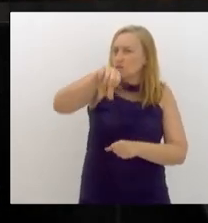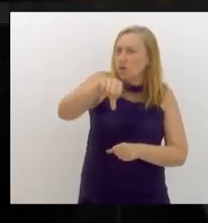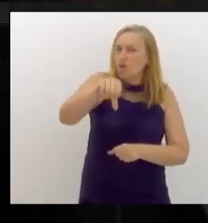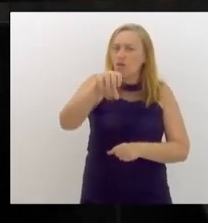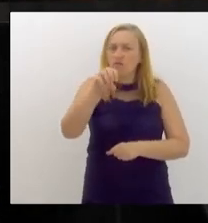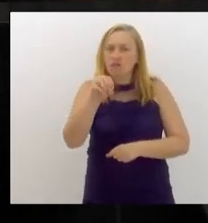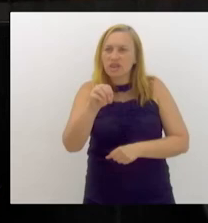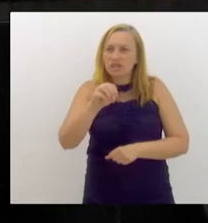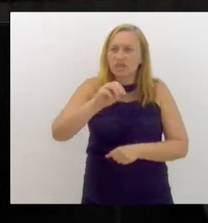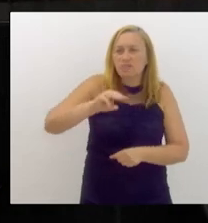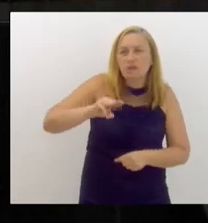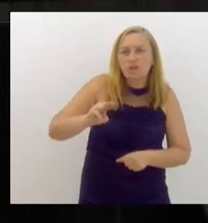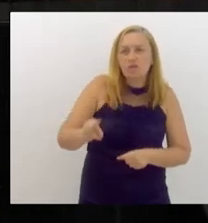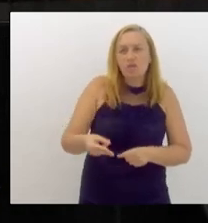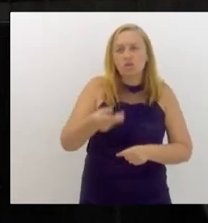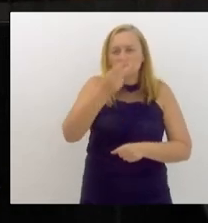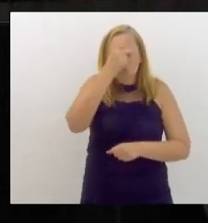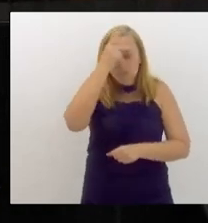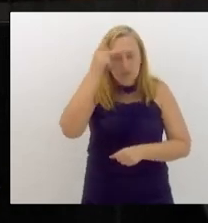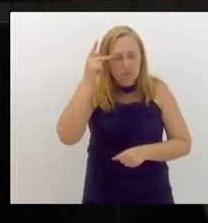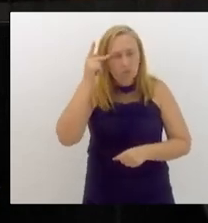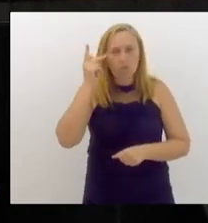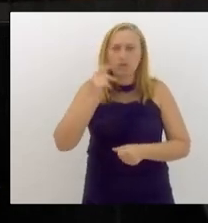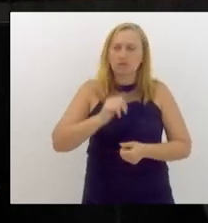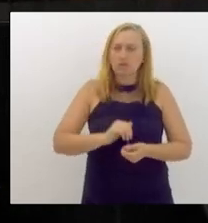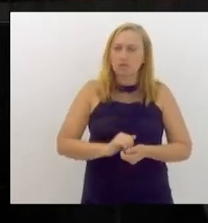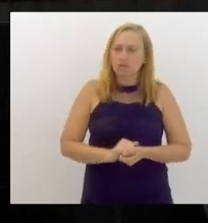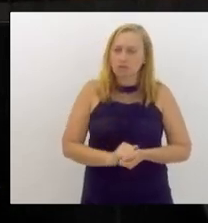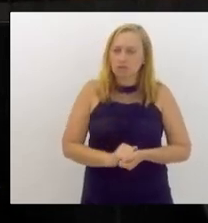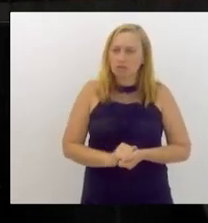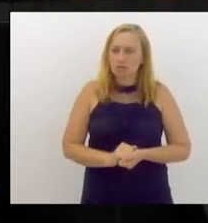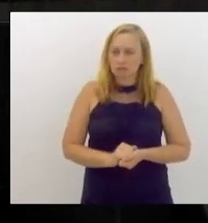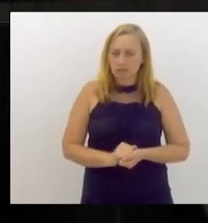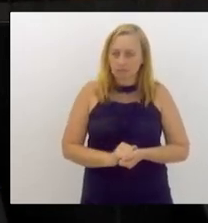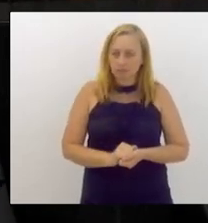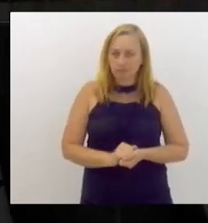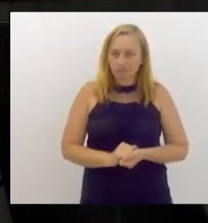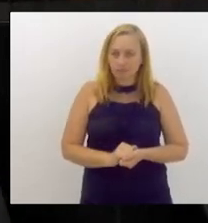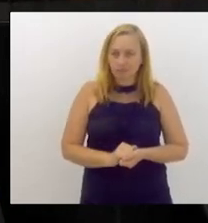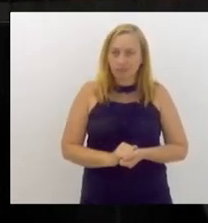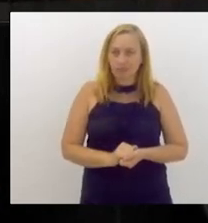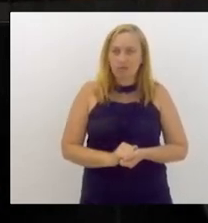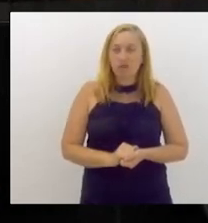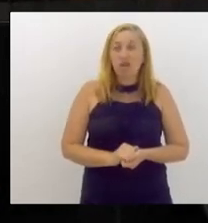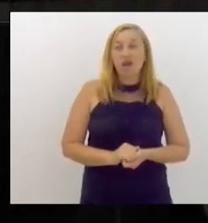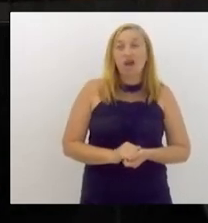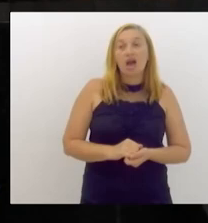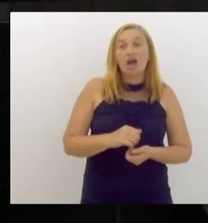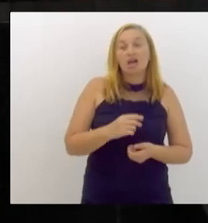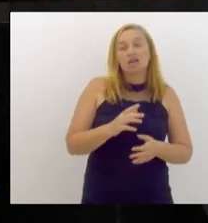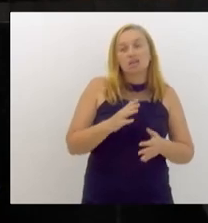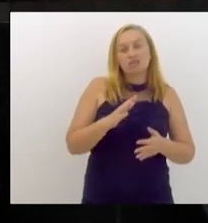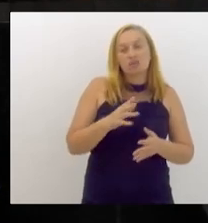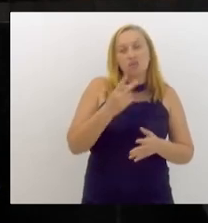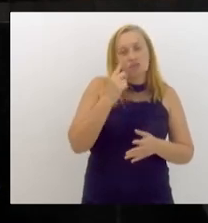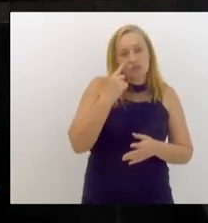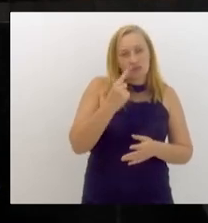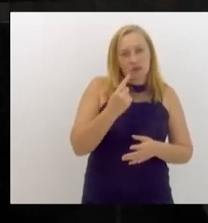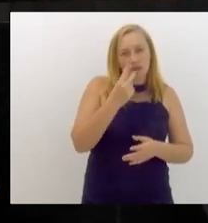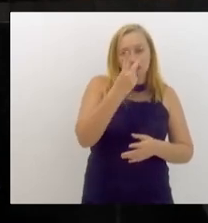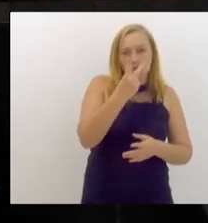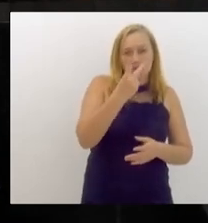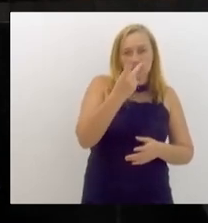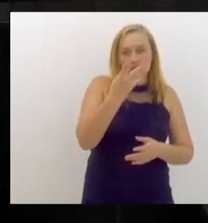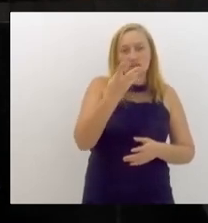milhões de passageiros ano. A R$,40, vamos arredondar para 100, para